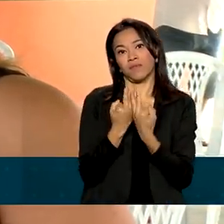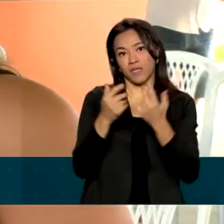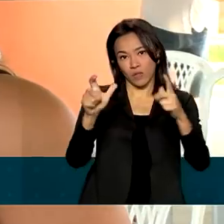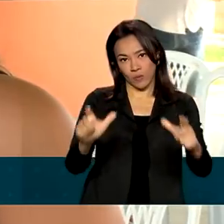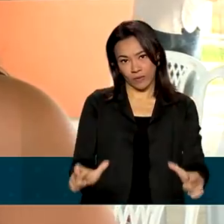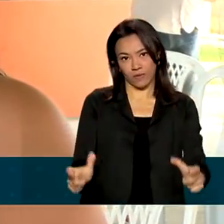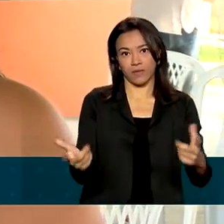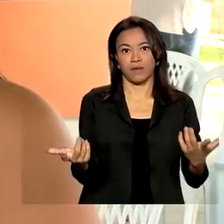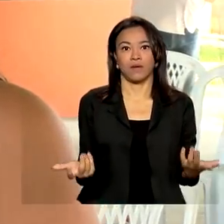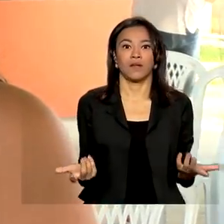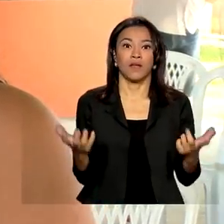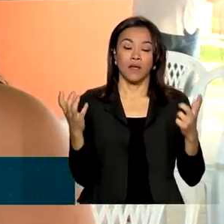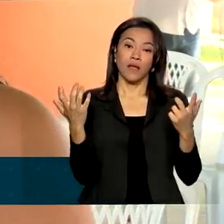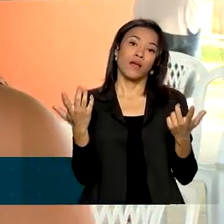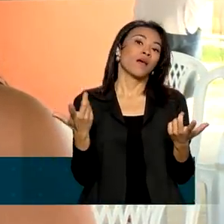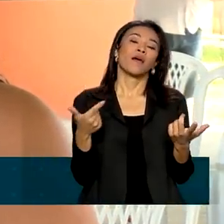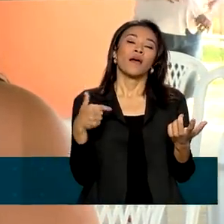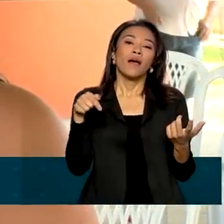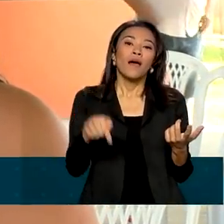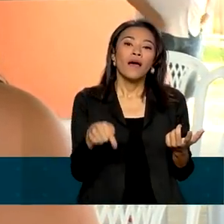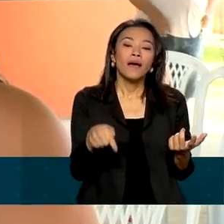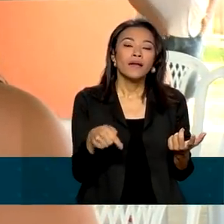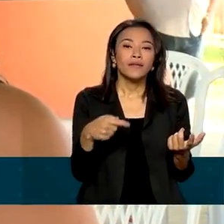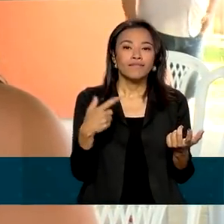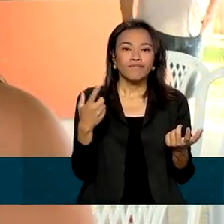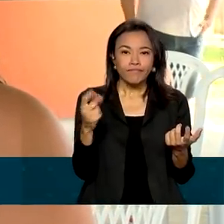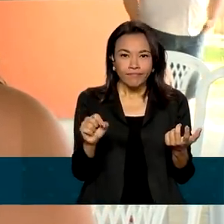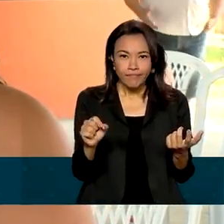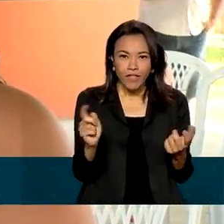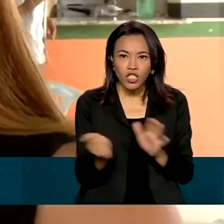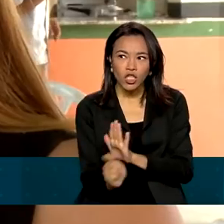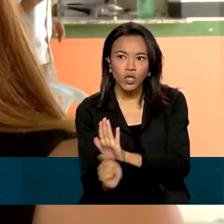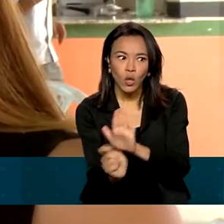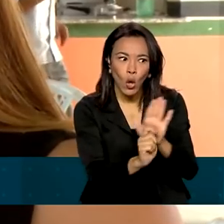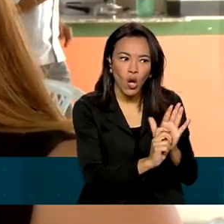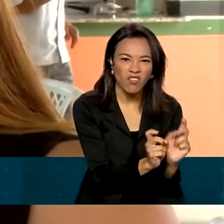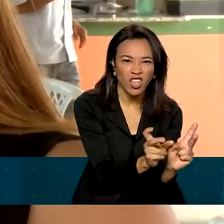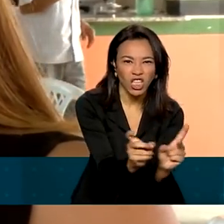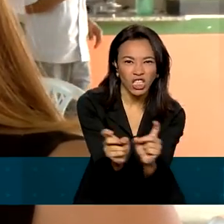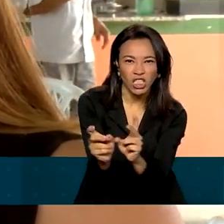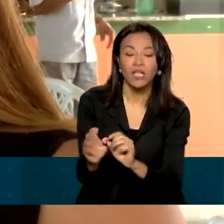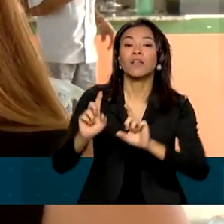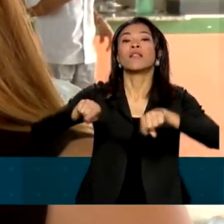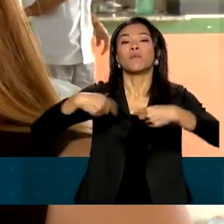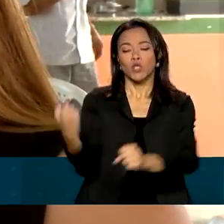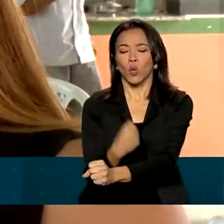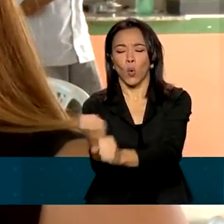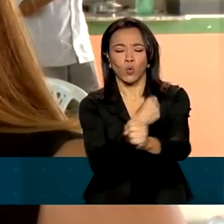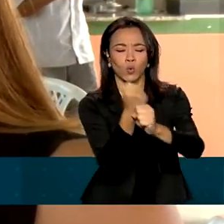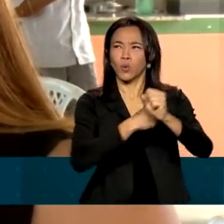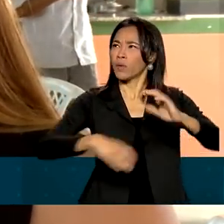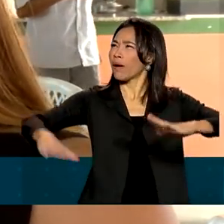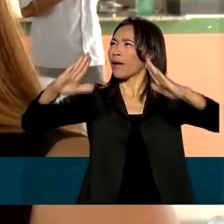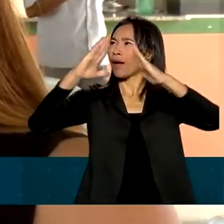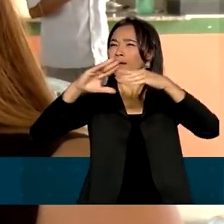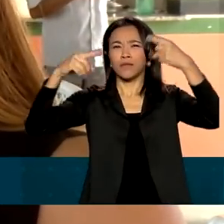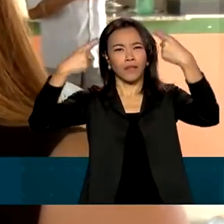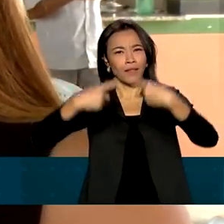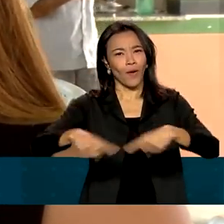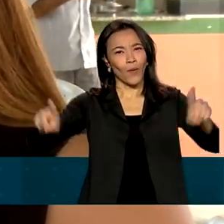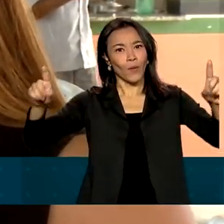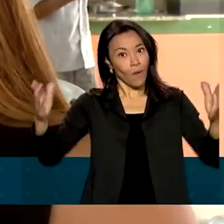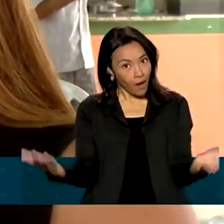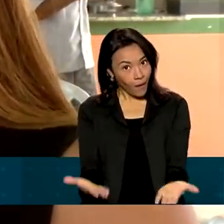que era assistido, né, empossado pelo tráfico. Desde quando inaugurou o Centro Social, a gente consegue fazer,